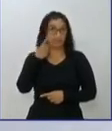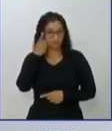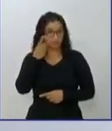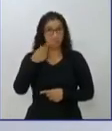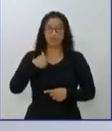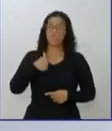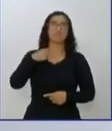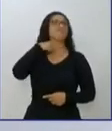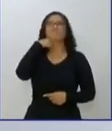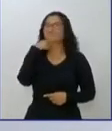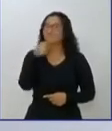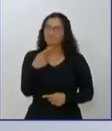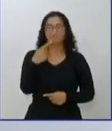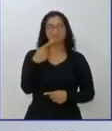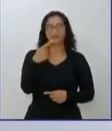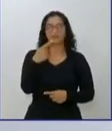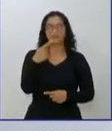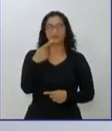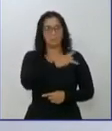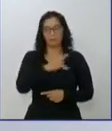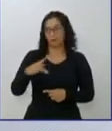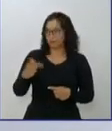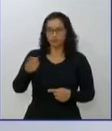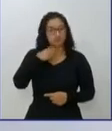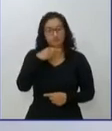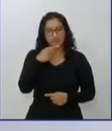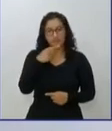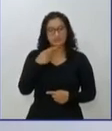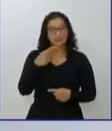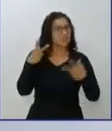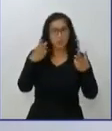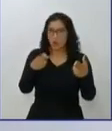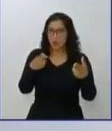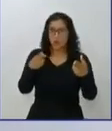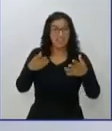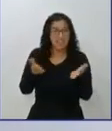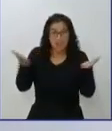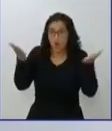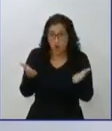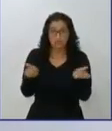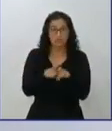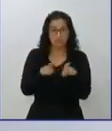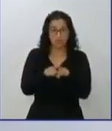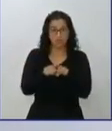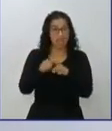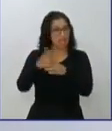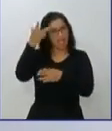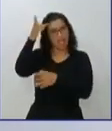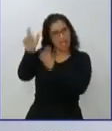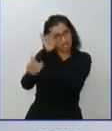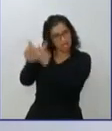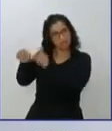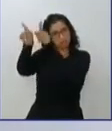governar o Brasil no executivo. Então, isso se aplica agora também. As pessoas votaram no Bolsonaro pelo seu pulso, pela sua